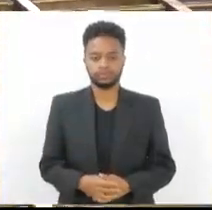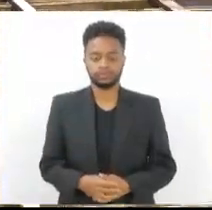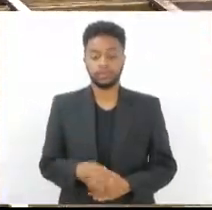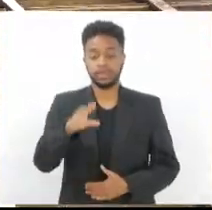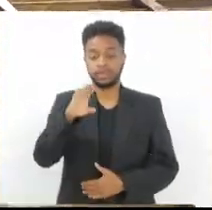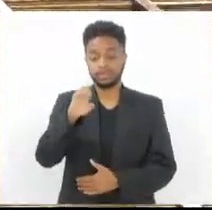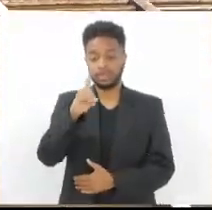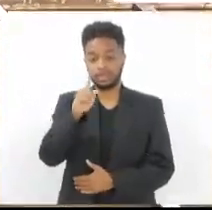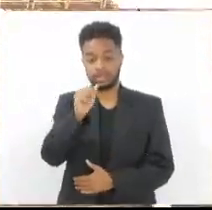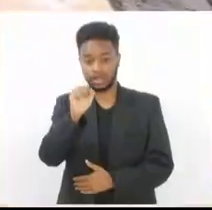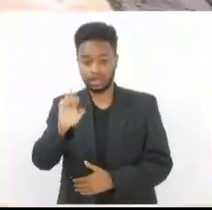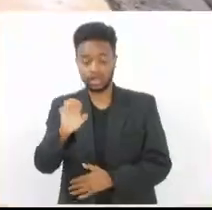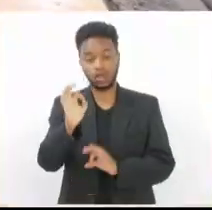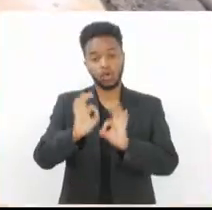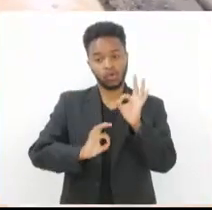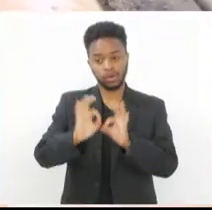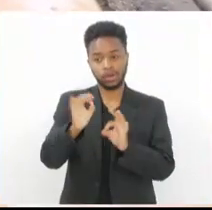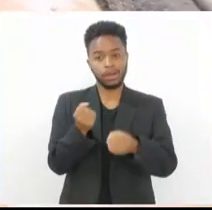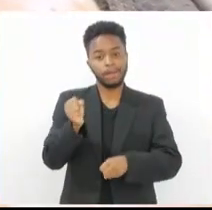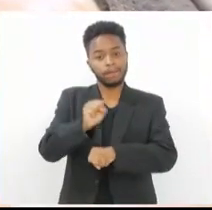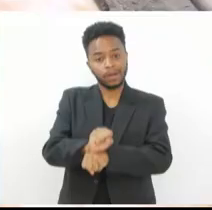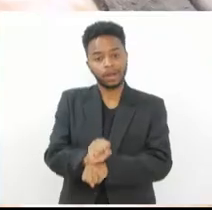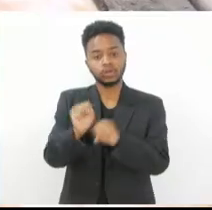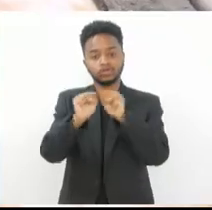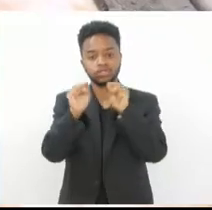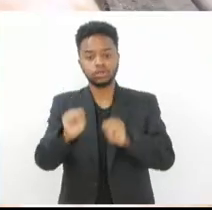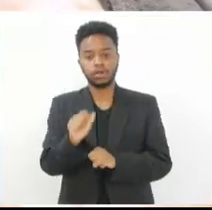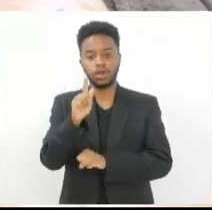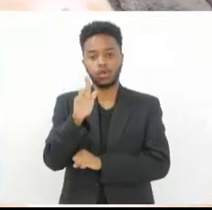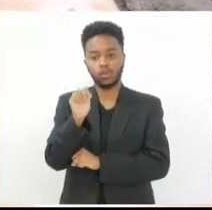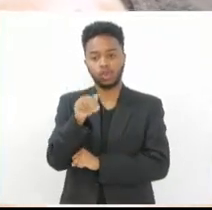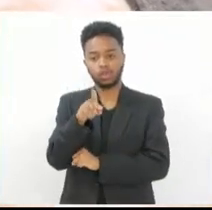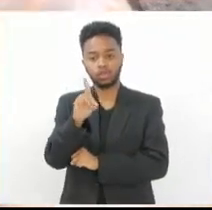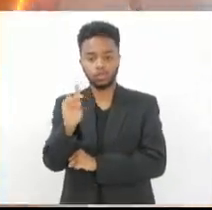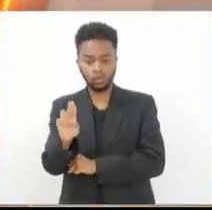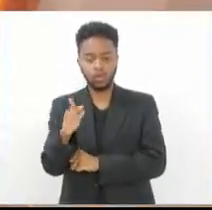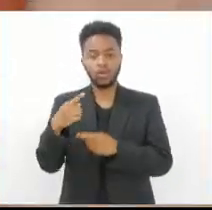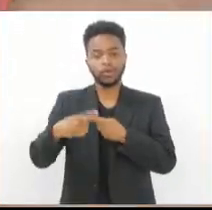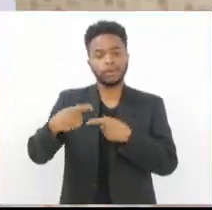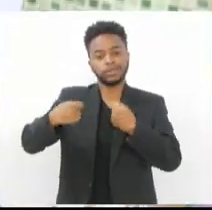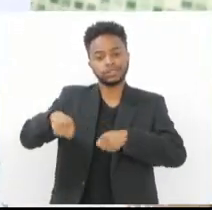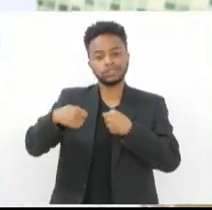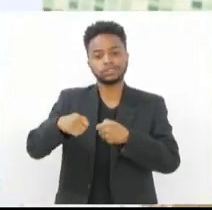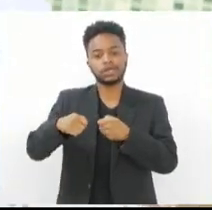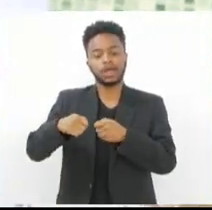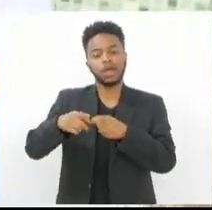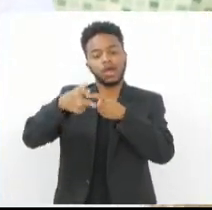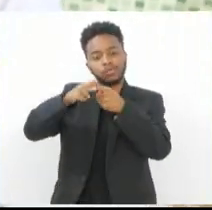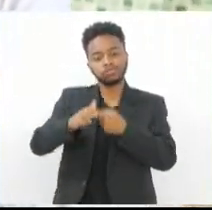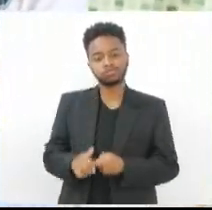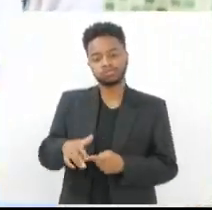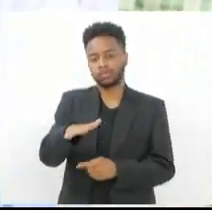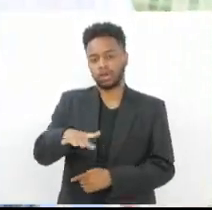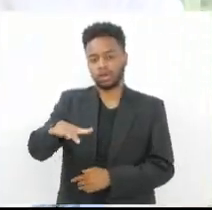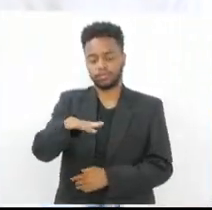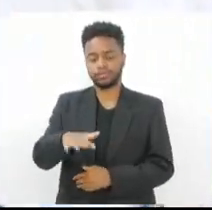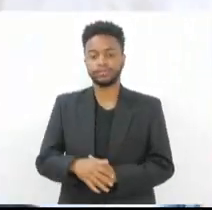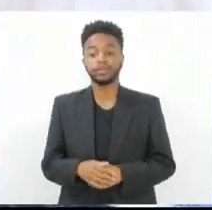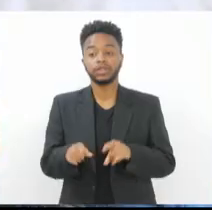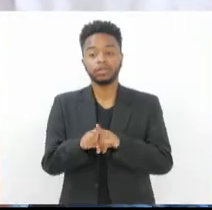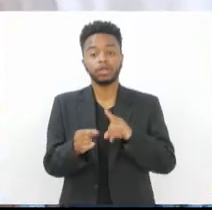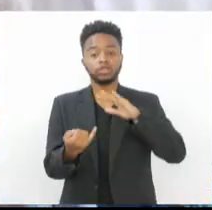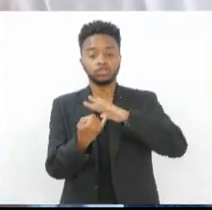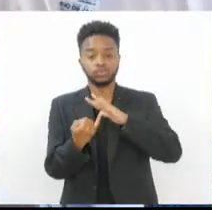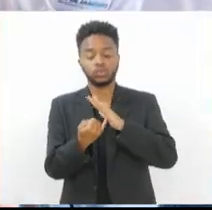CEDAI programa paralisação do sistema Guandu para manutenção preventiva anual. Instituto Nacional de Estudos e Pesquisas